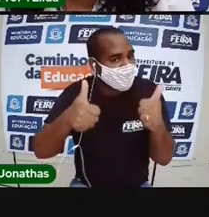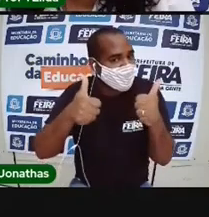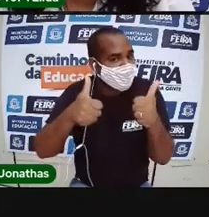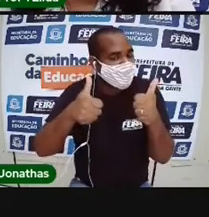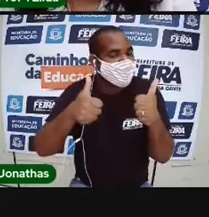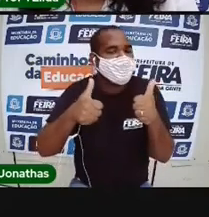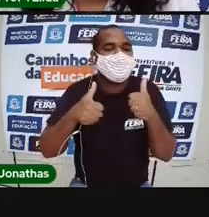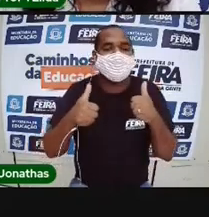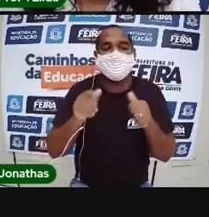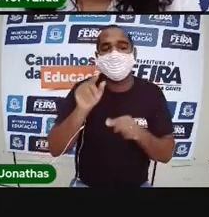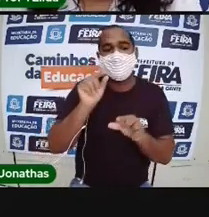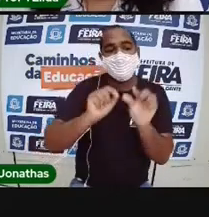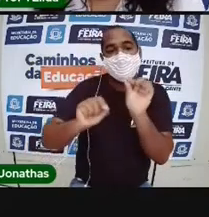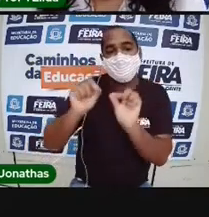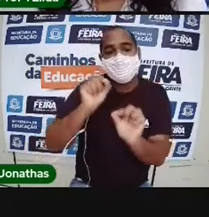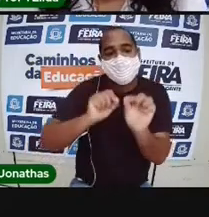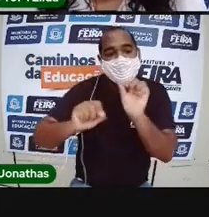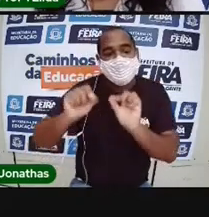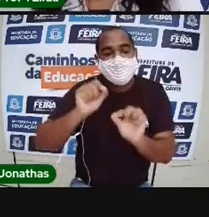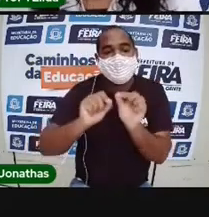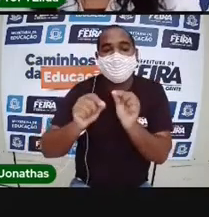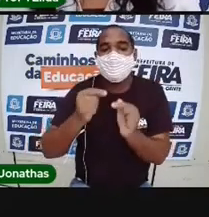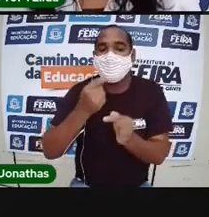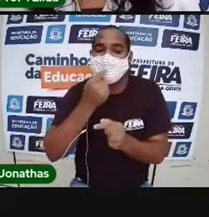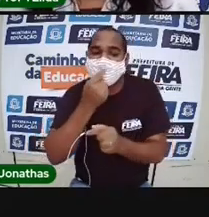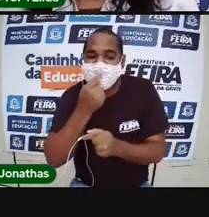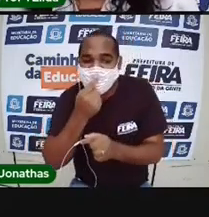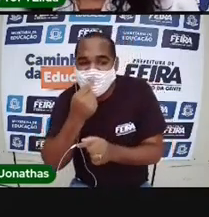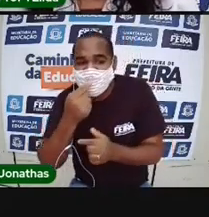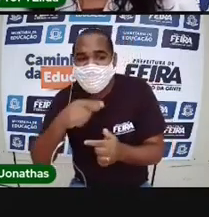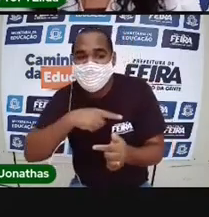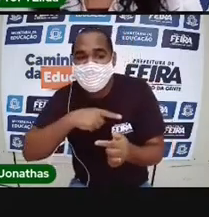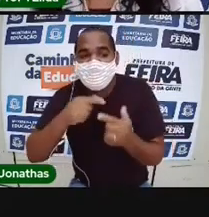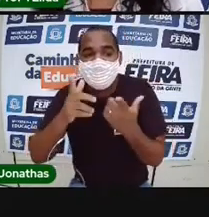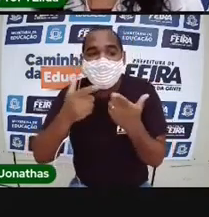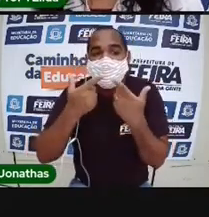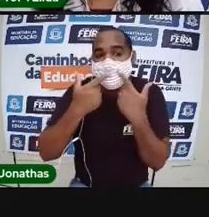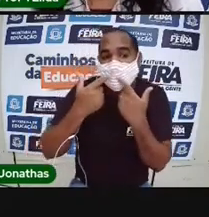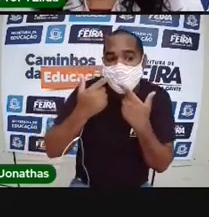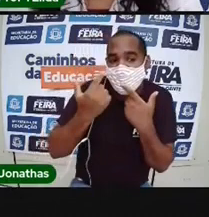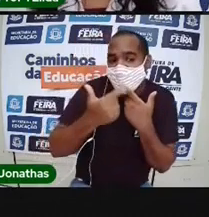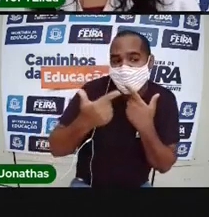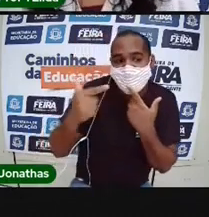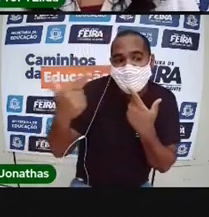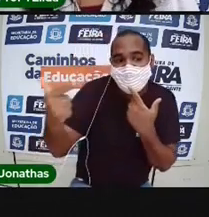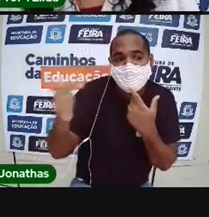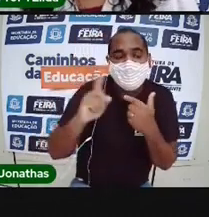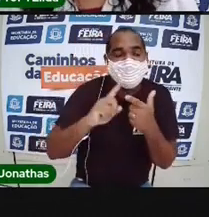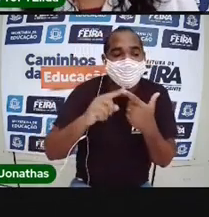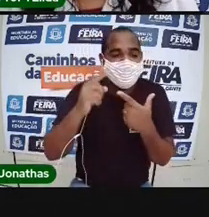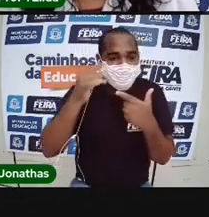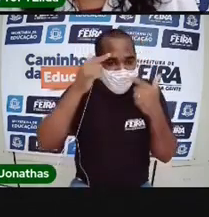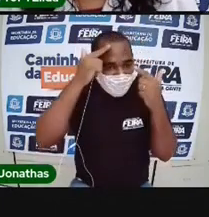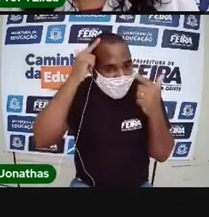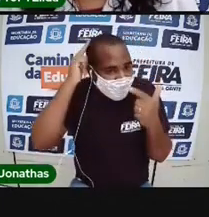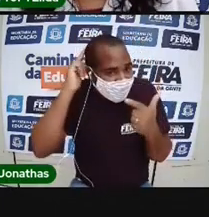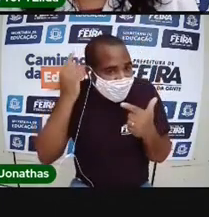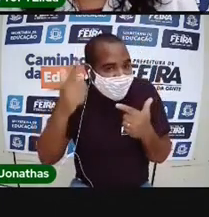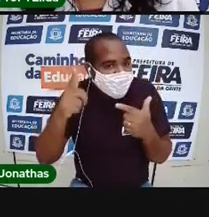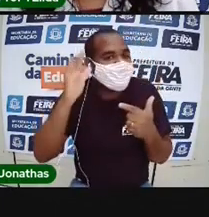O que é, o que é? Tem dente, mas não tem boca. É careca, mas tem cabelo.